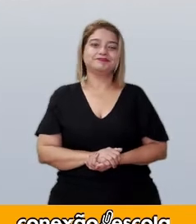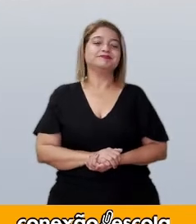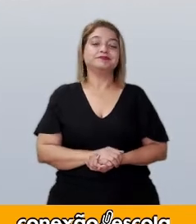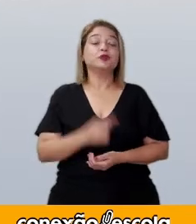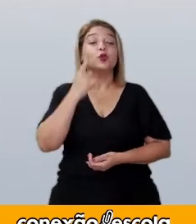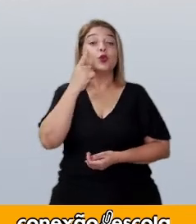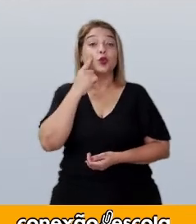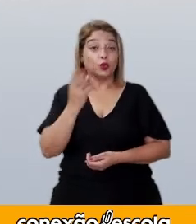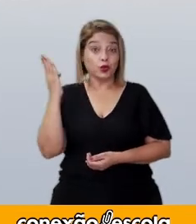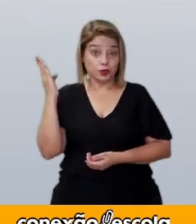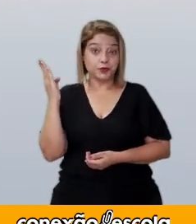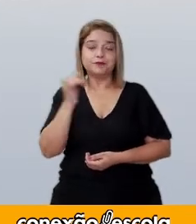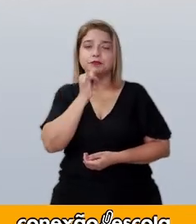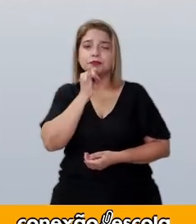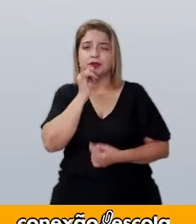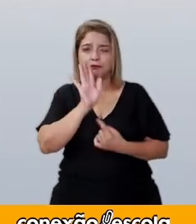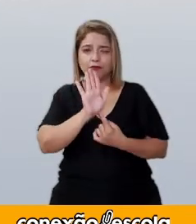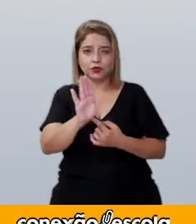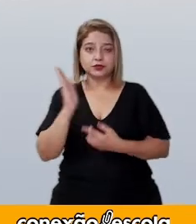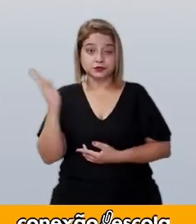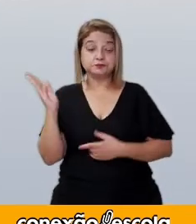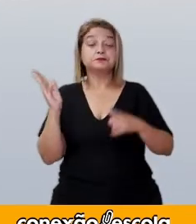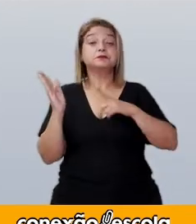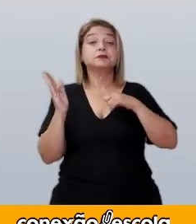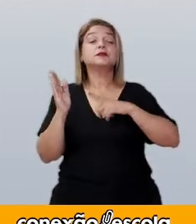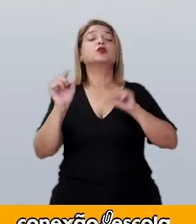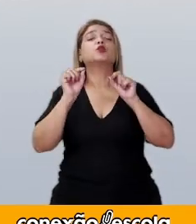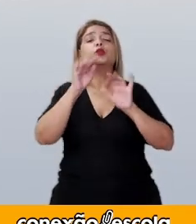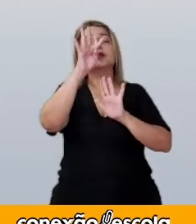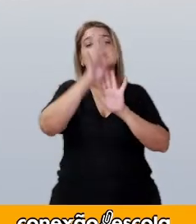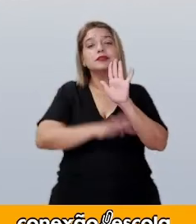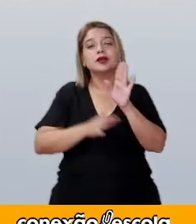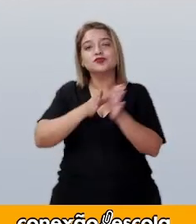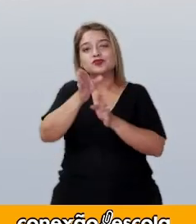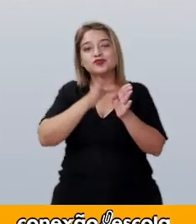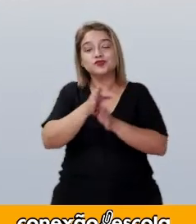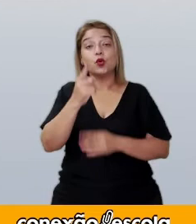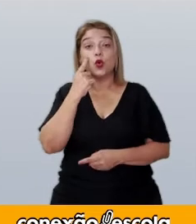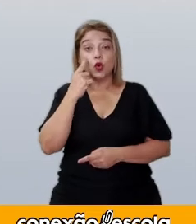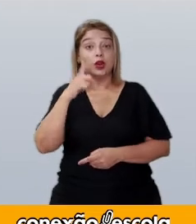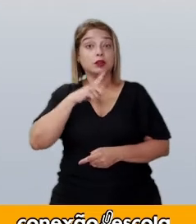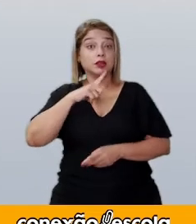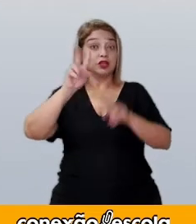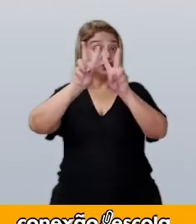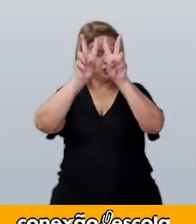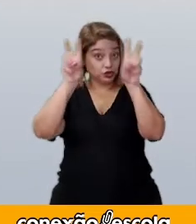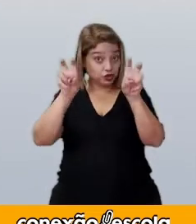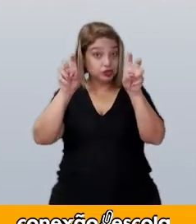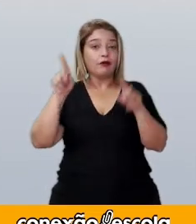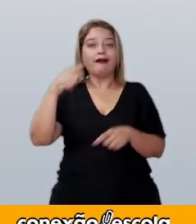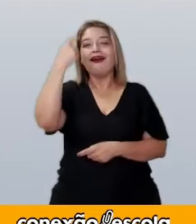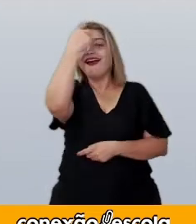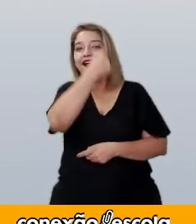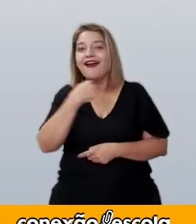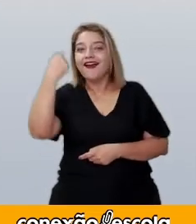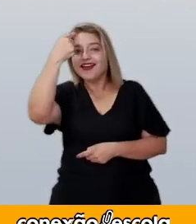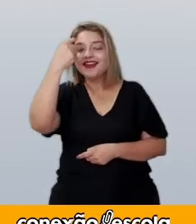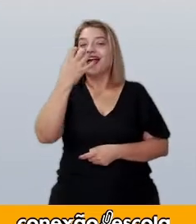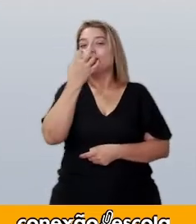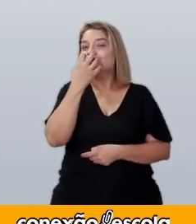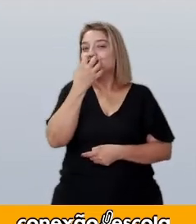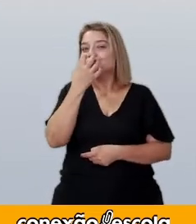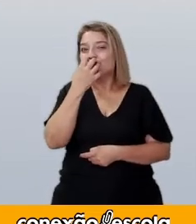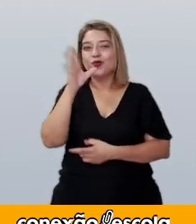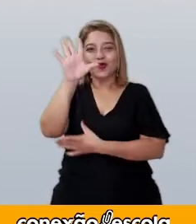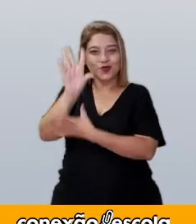Olha só este exemplo. Nós temos aqui, neste texto instrucional, o título, carinha de cachorro.